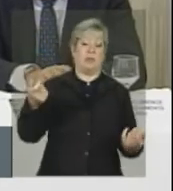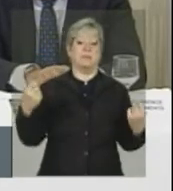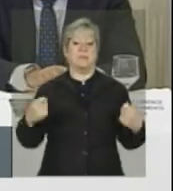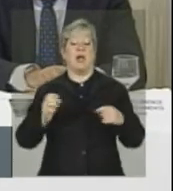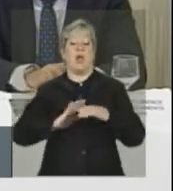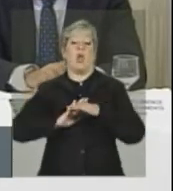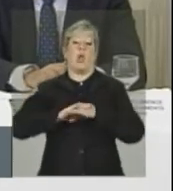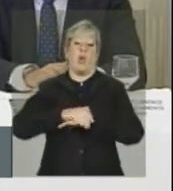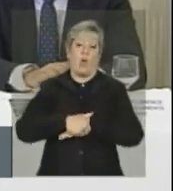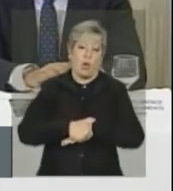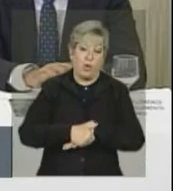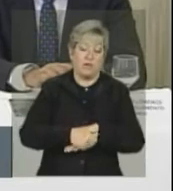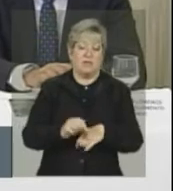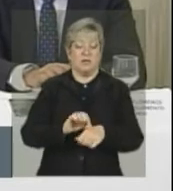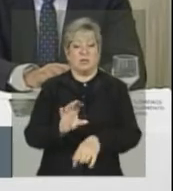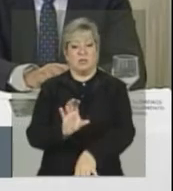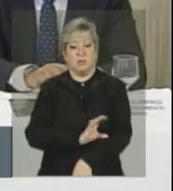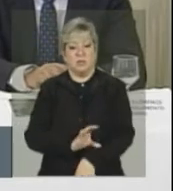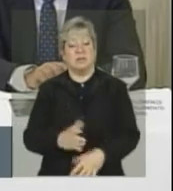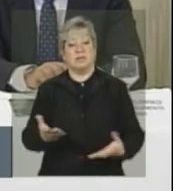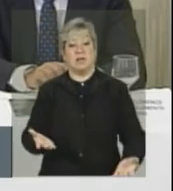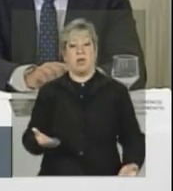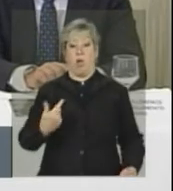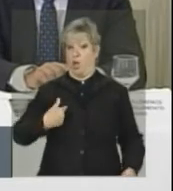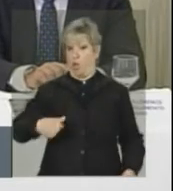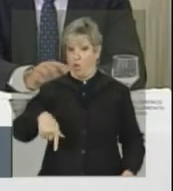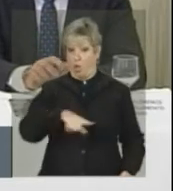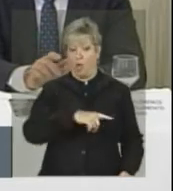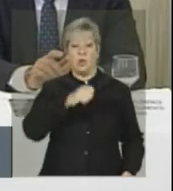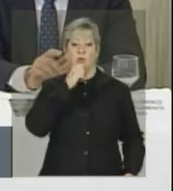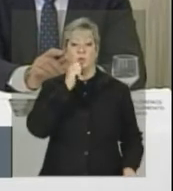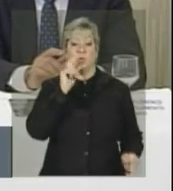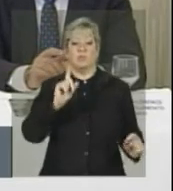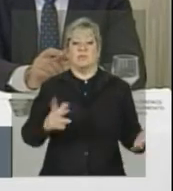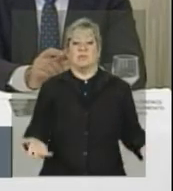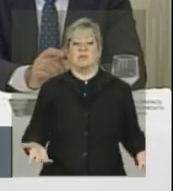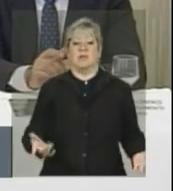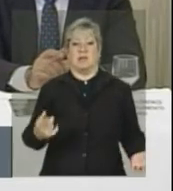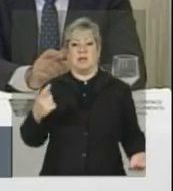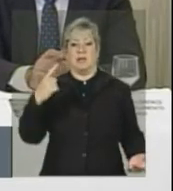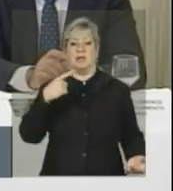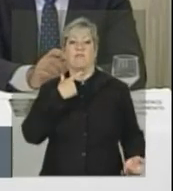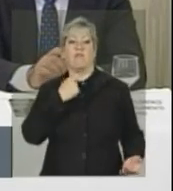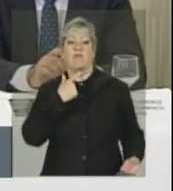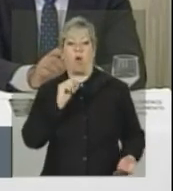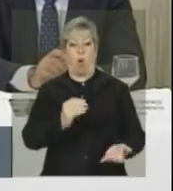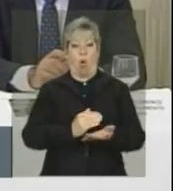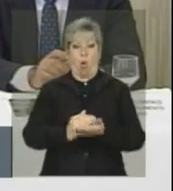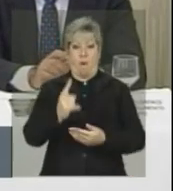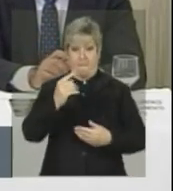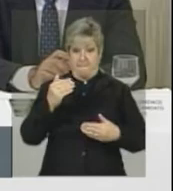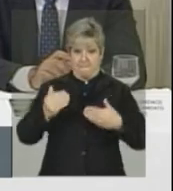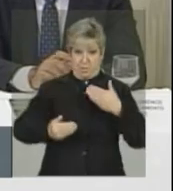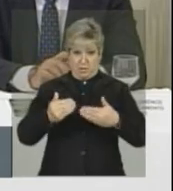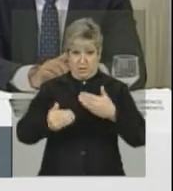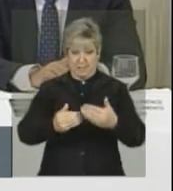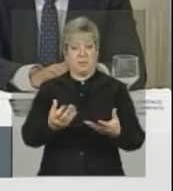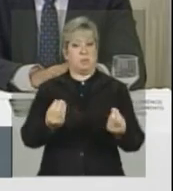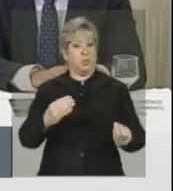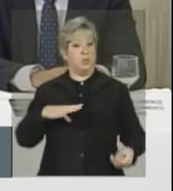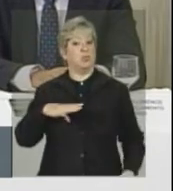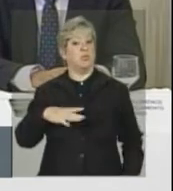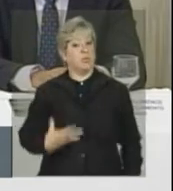à noite fazer curso. Portanto, nós não tínhamos a intenção de iniciar um processo, que é um processo bastante